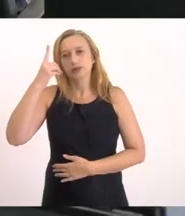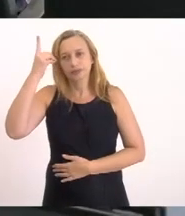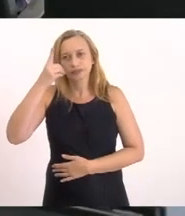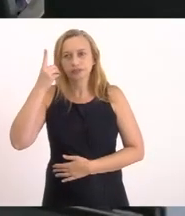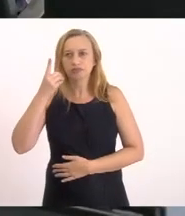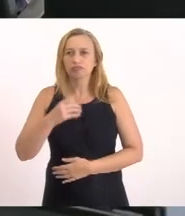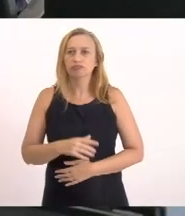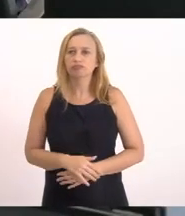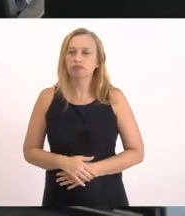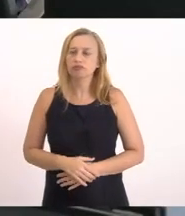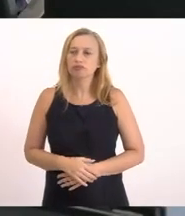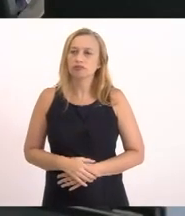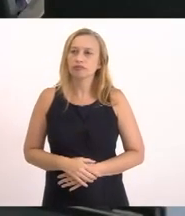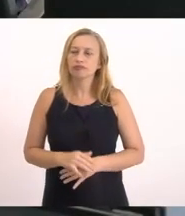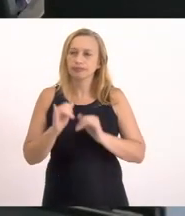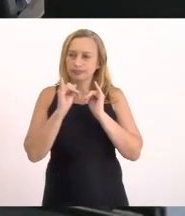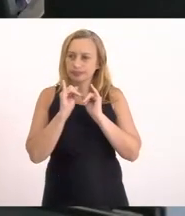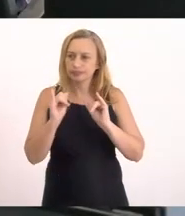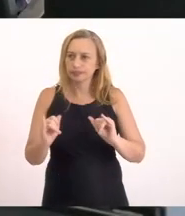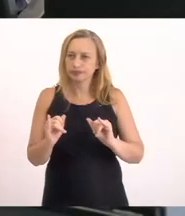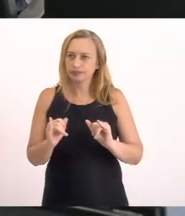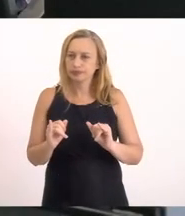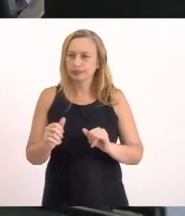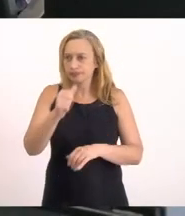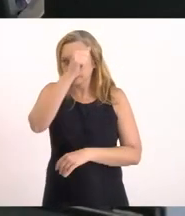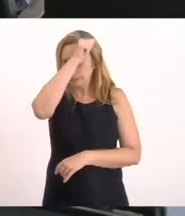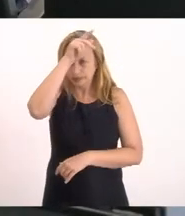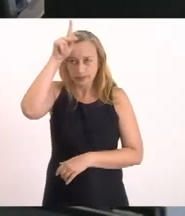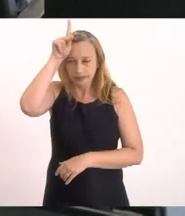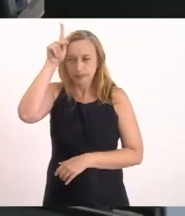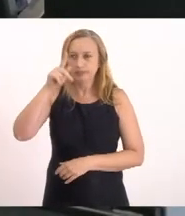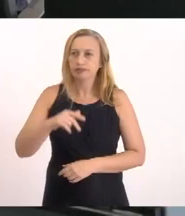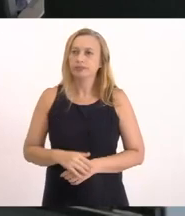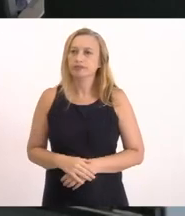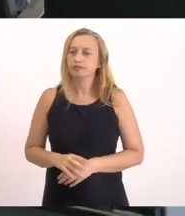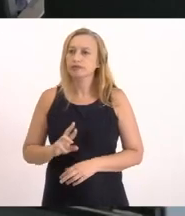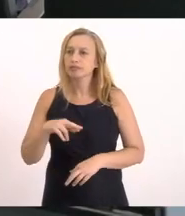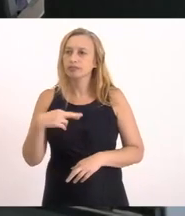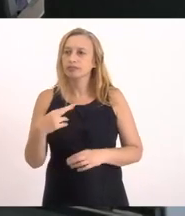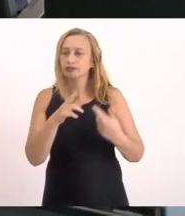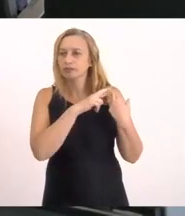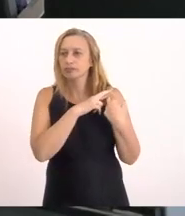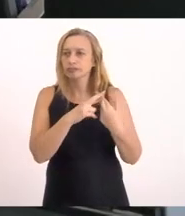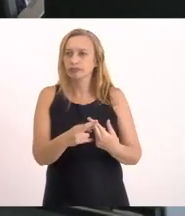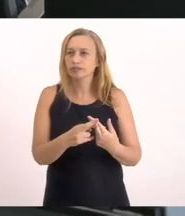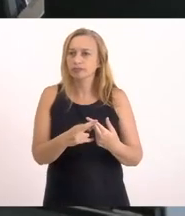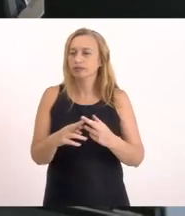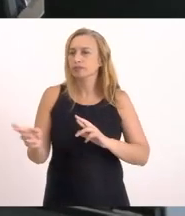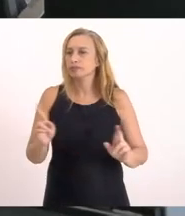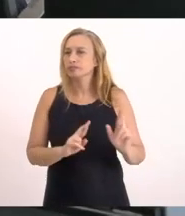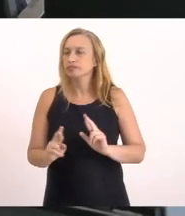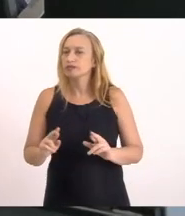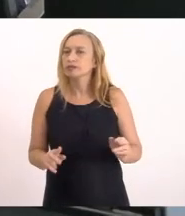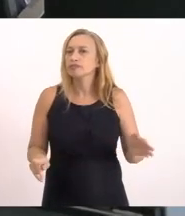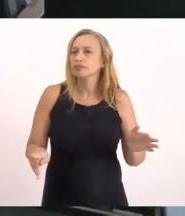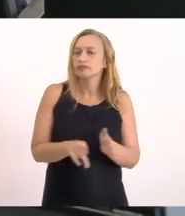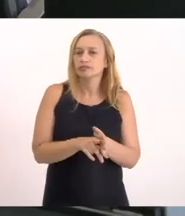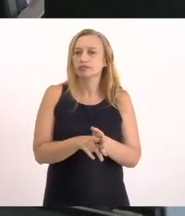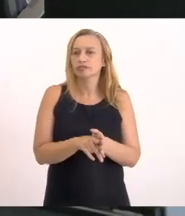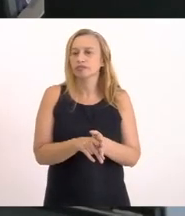seja Se pronunciada A prefeita Ou a responsabilidade Em relação Ao projeto